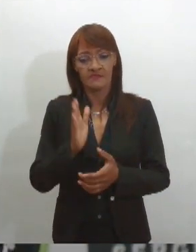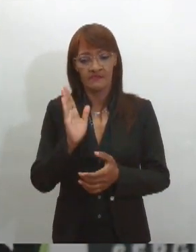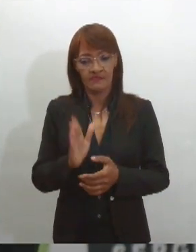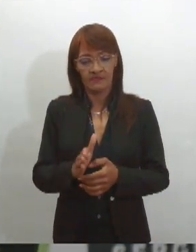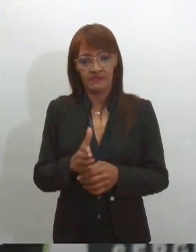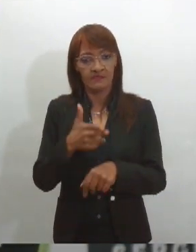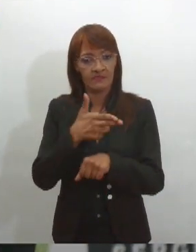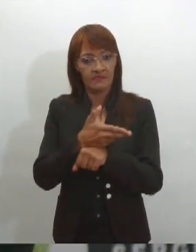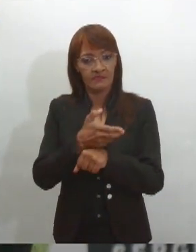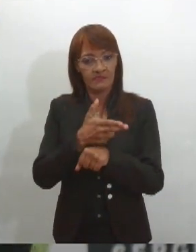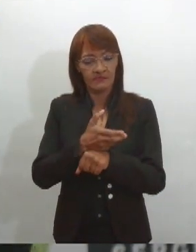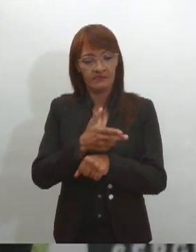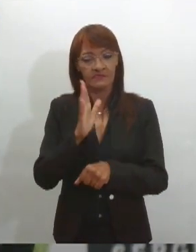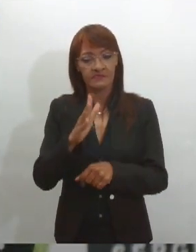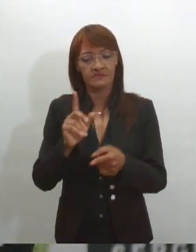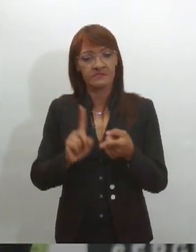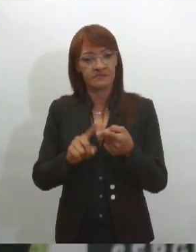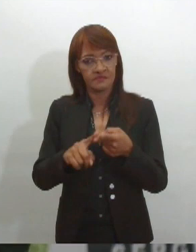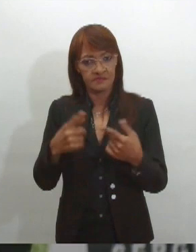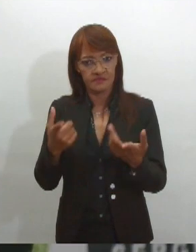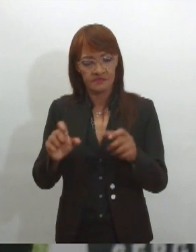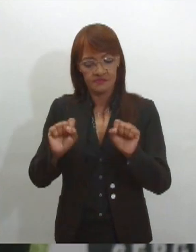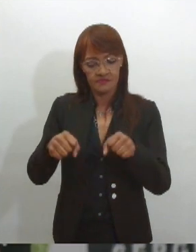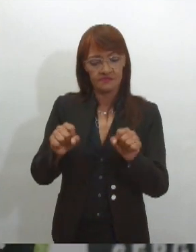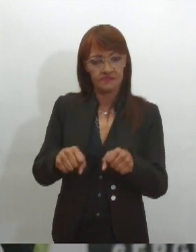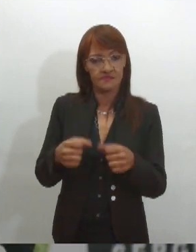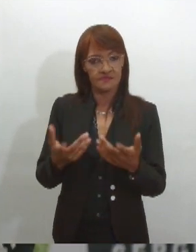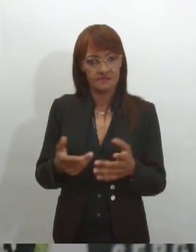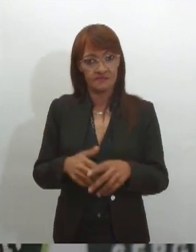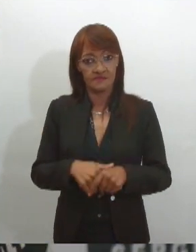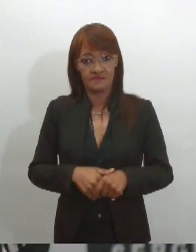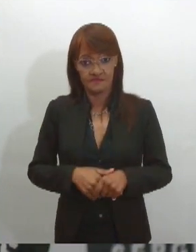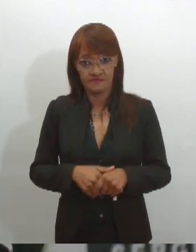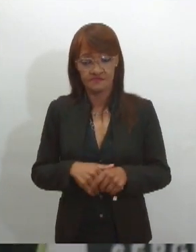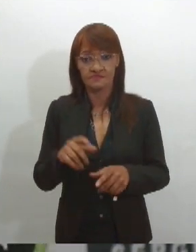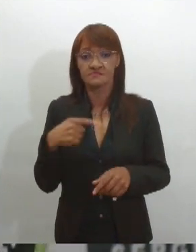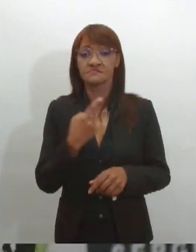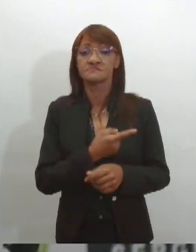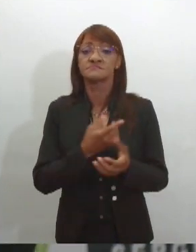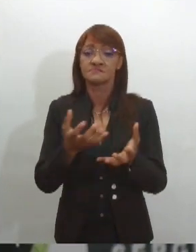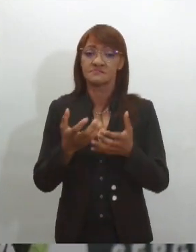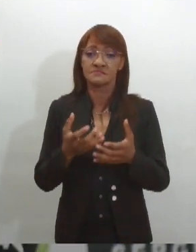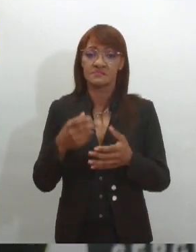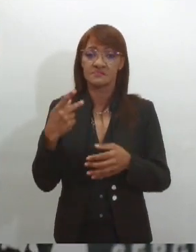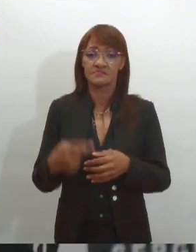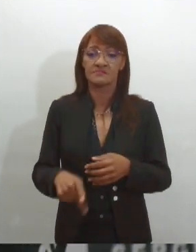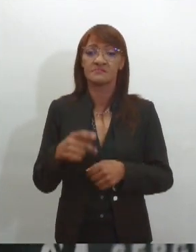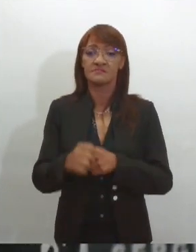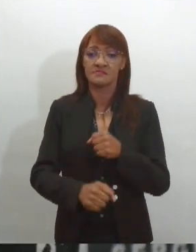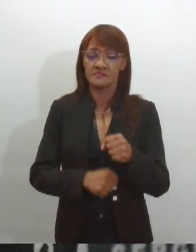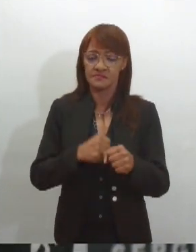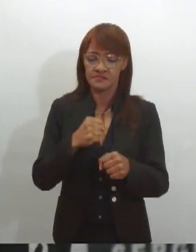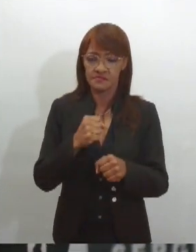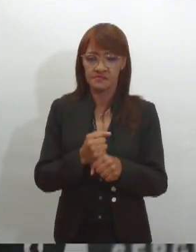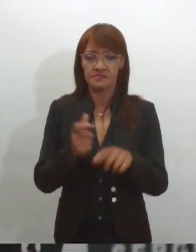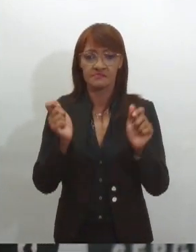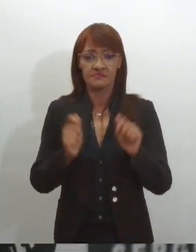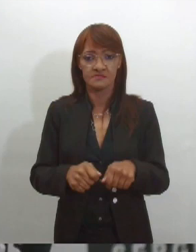do automóvel e da moto. Então, a gente espera que 2024 seja melhor ainda do que 2023.